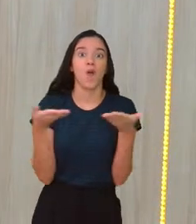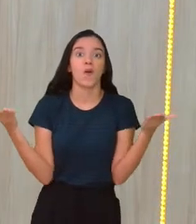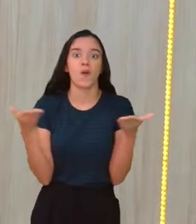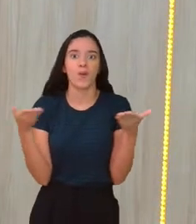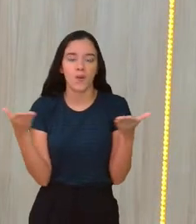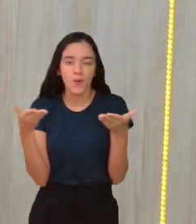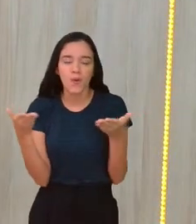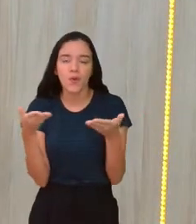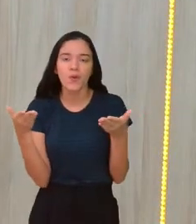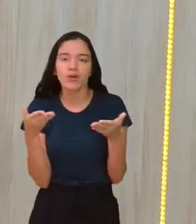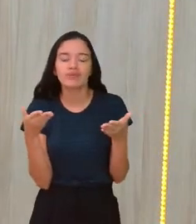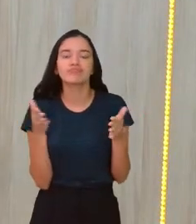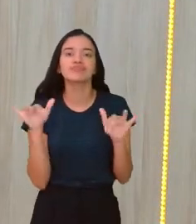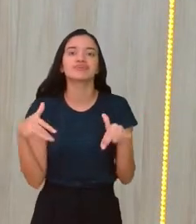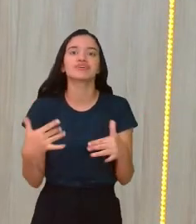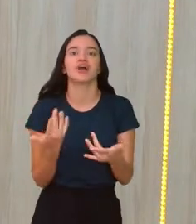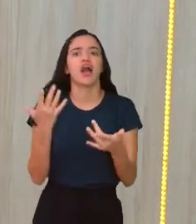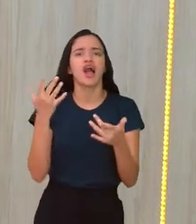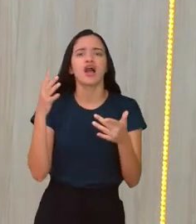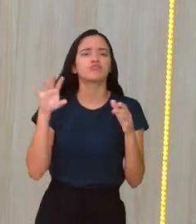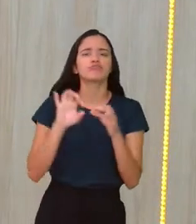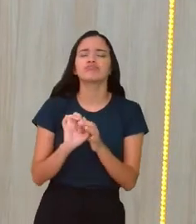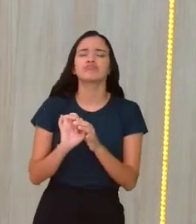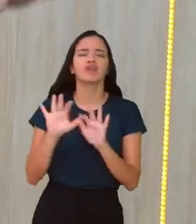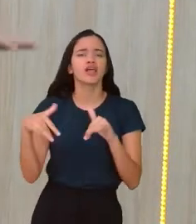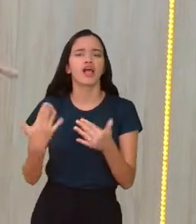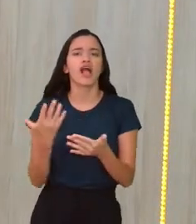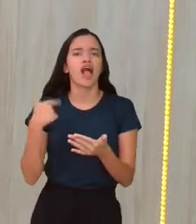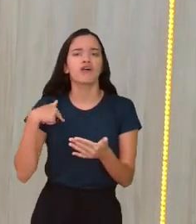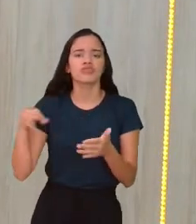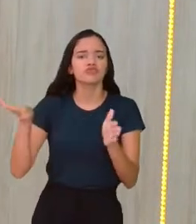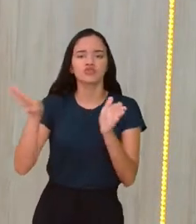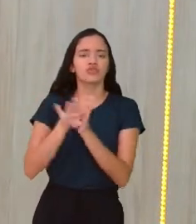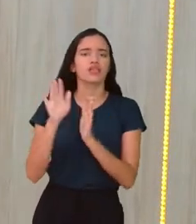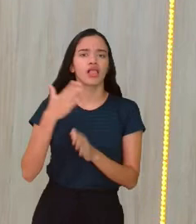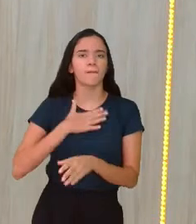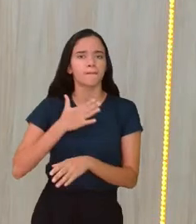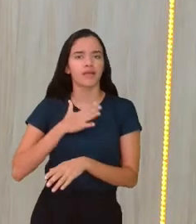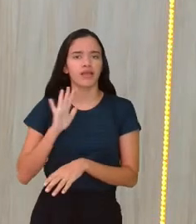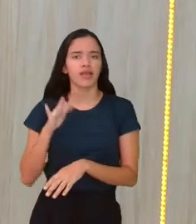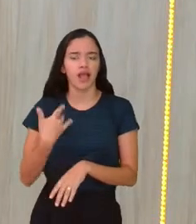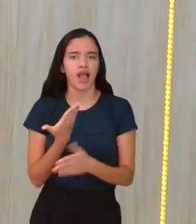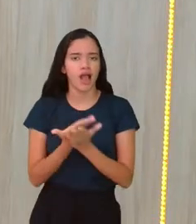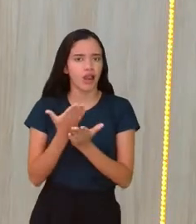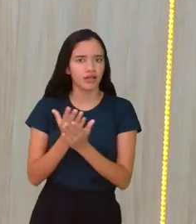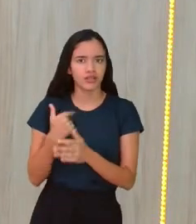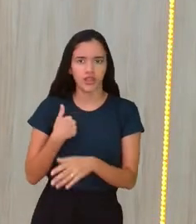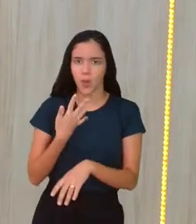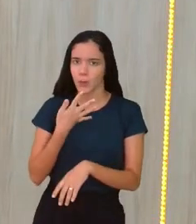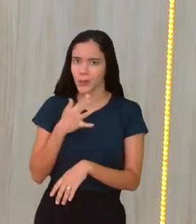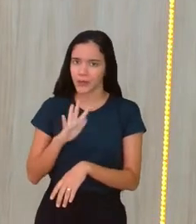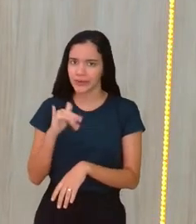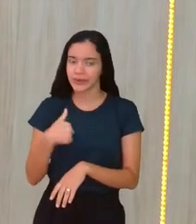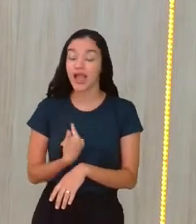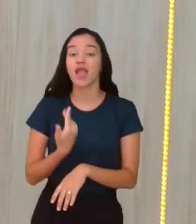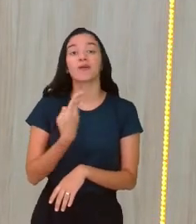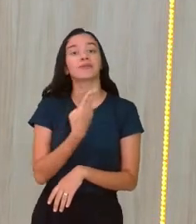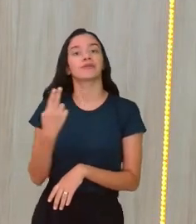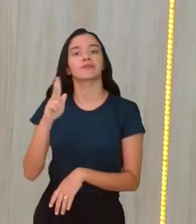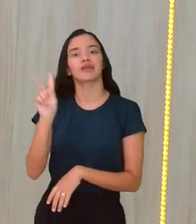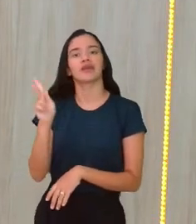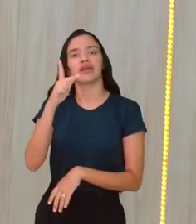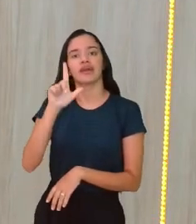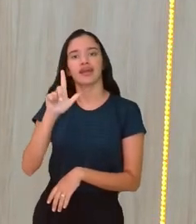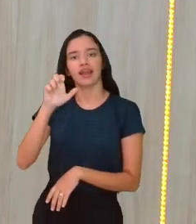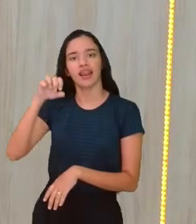caindo aí de paraquedas, assim, do nada na minha aula e ainda não me conhece, eu me chamo Heleno Júnior e sou professor